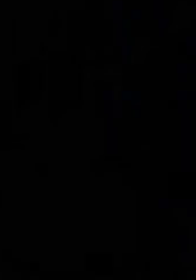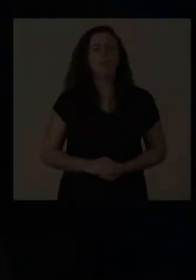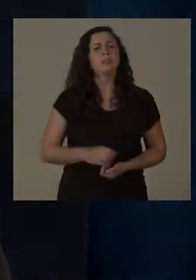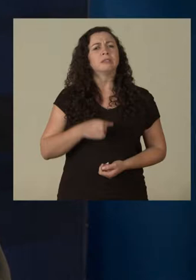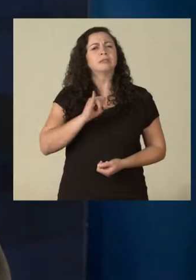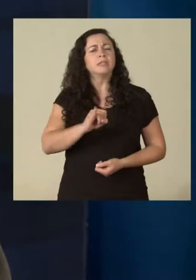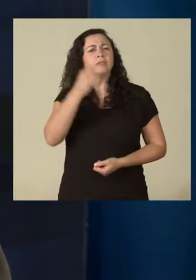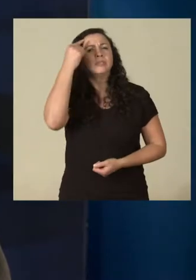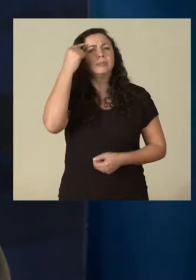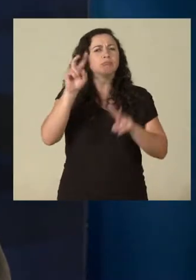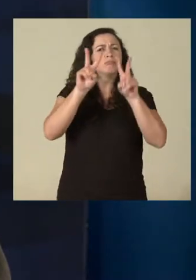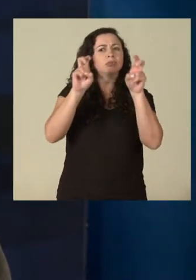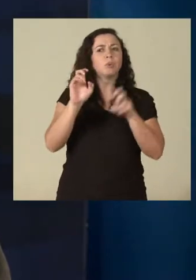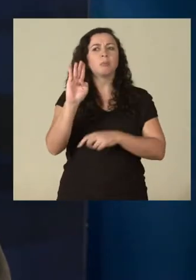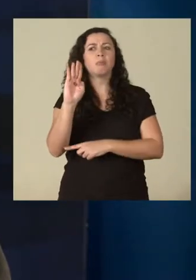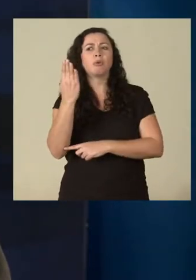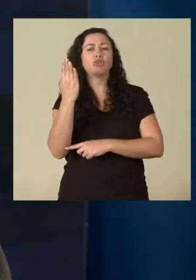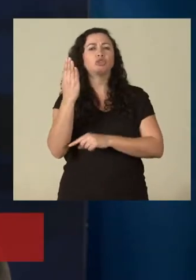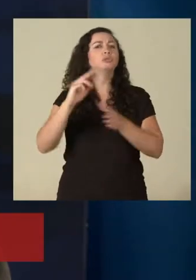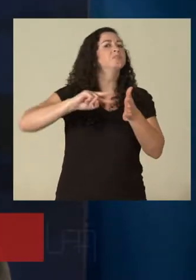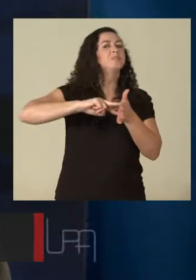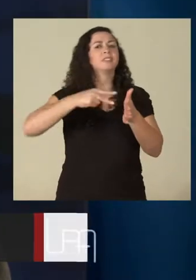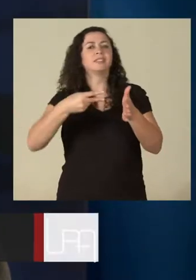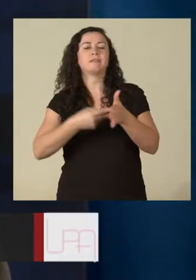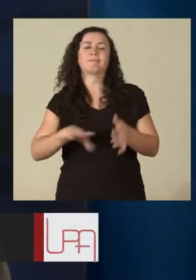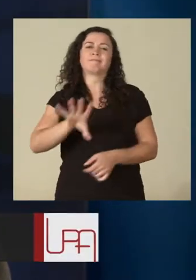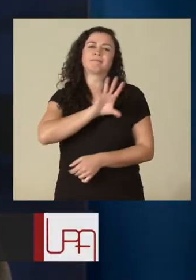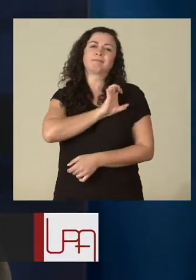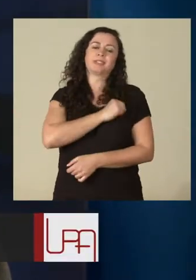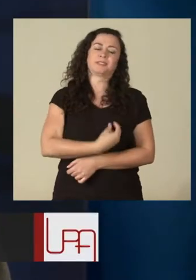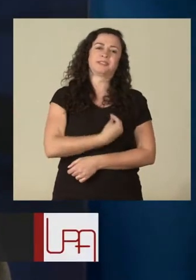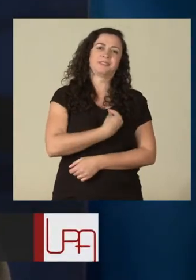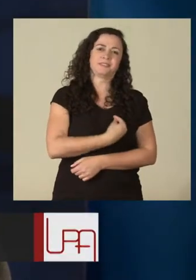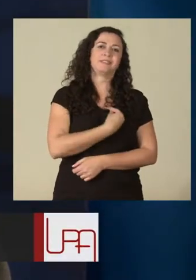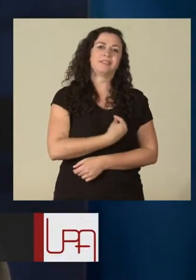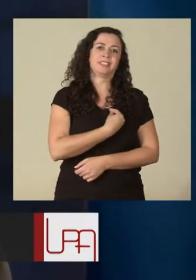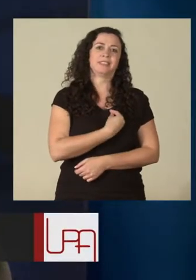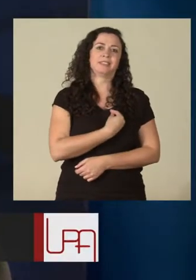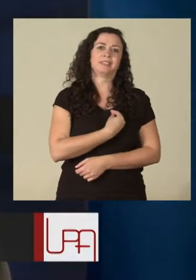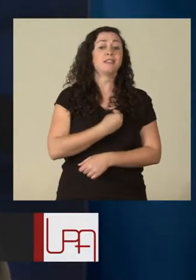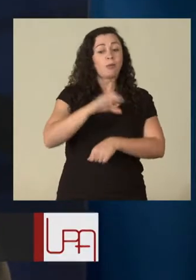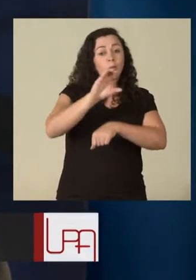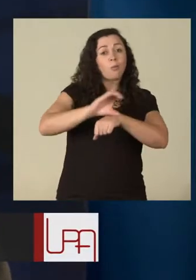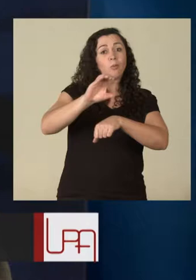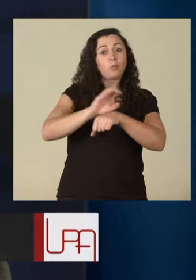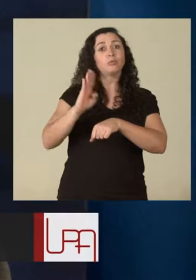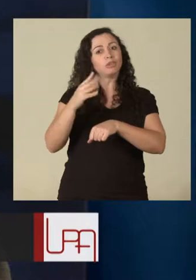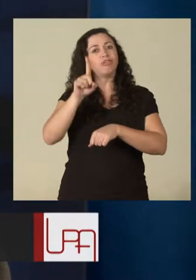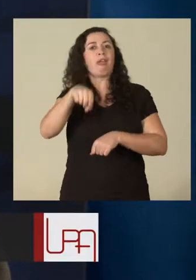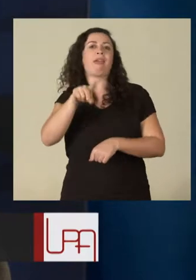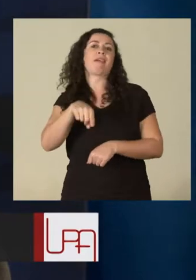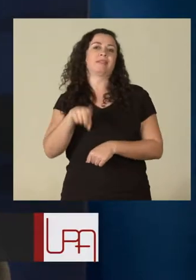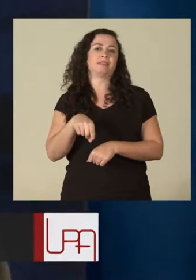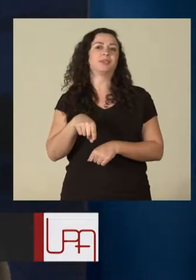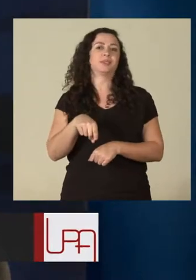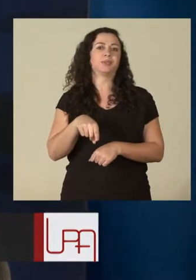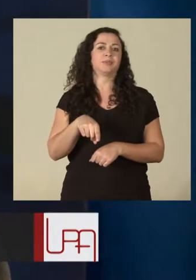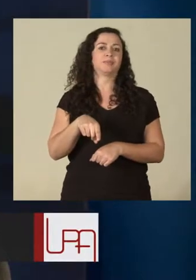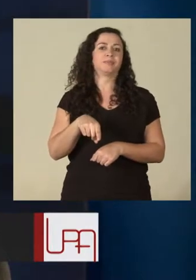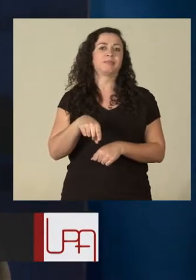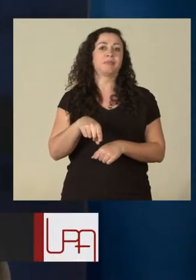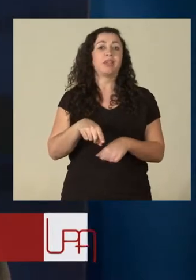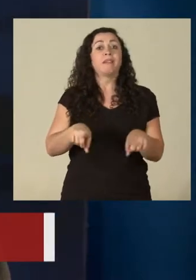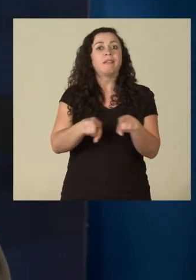É difícil você pensar em biologia e não pensar em paixão pela vida. Eu acho que é isso que o curso faz